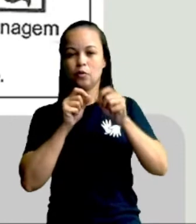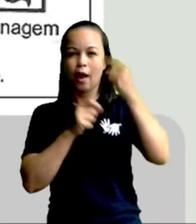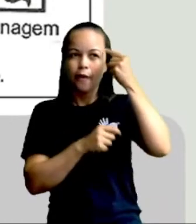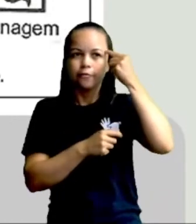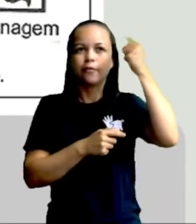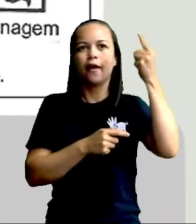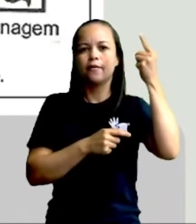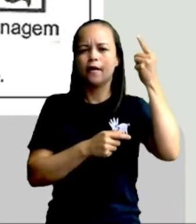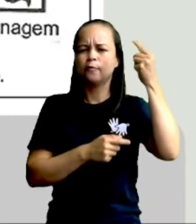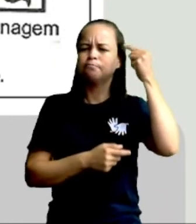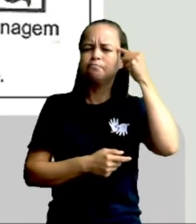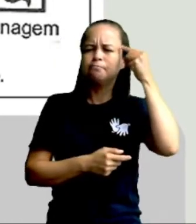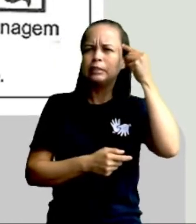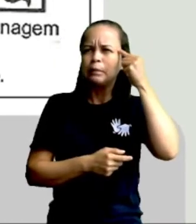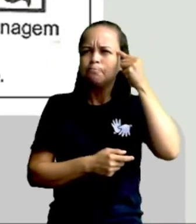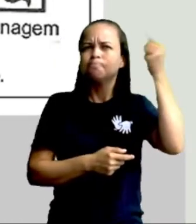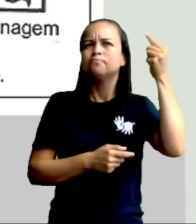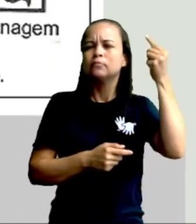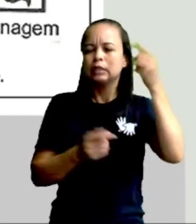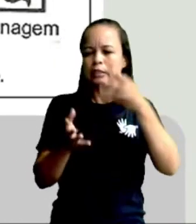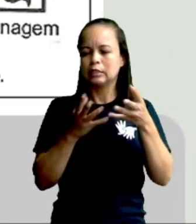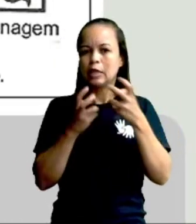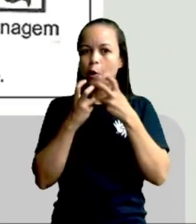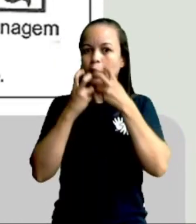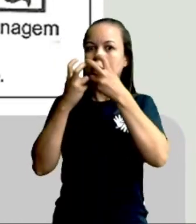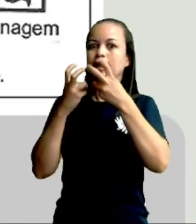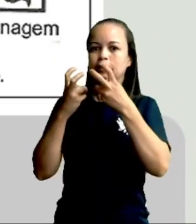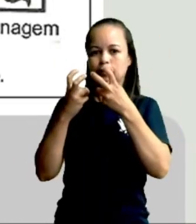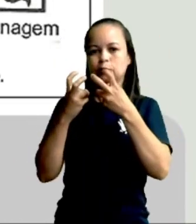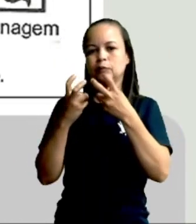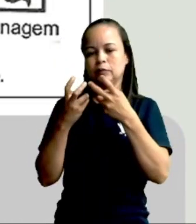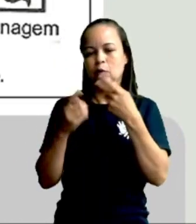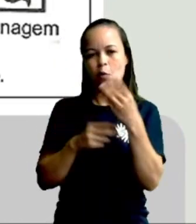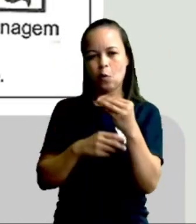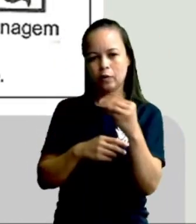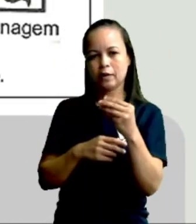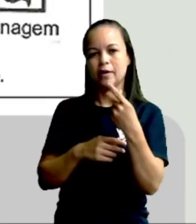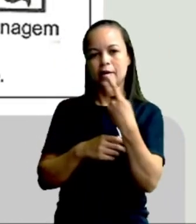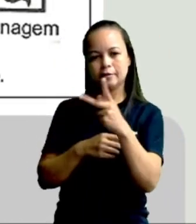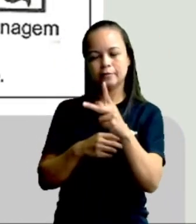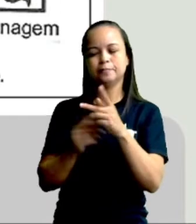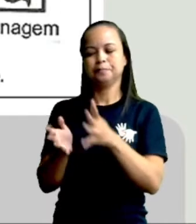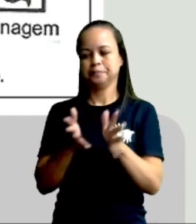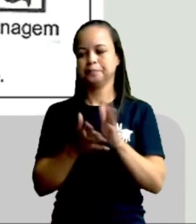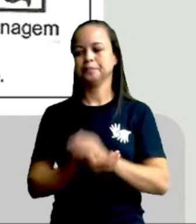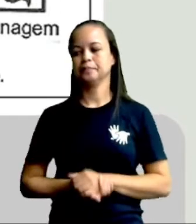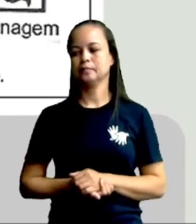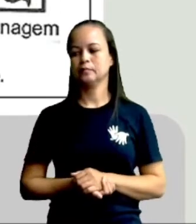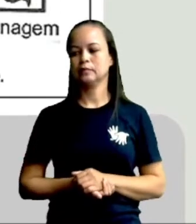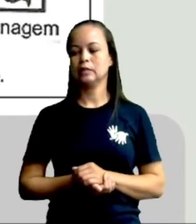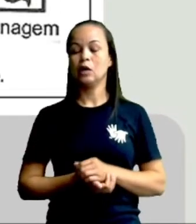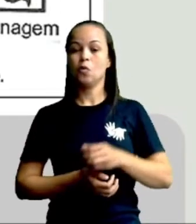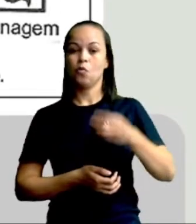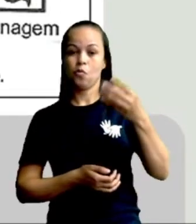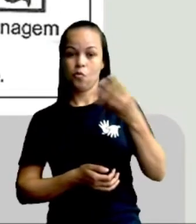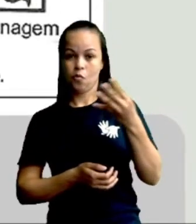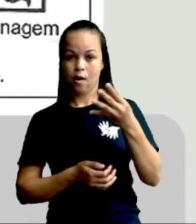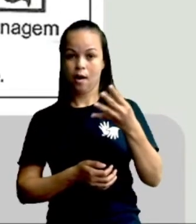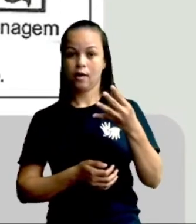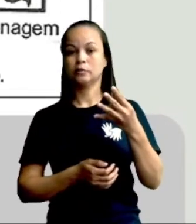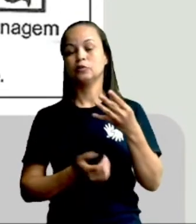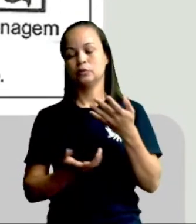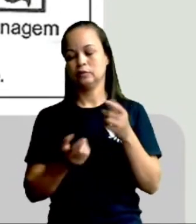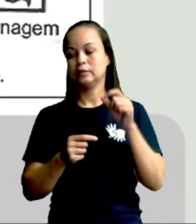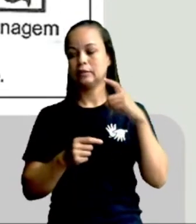detalhes, é o grito. Geralmente, quando alguém grita, coloca-se esse balãozinho. Em seguida, temos esse, ó, com